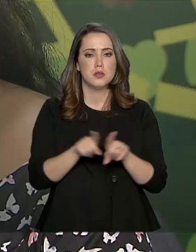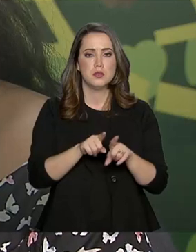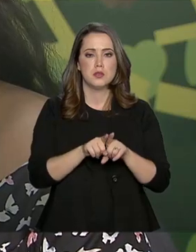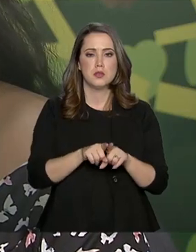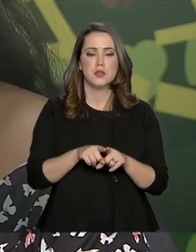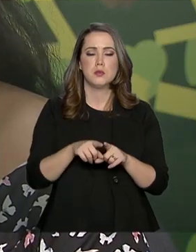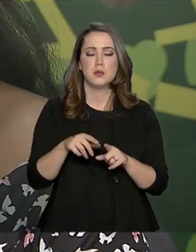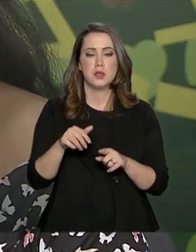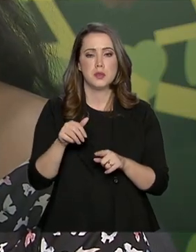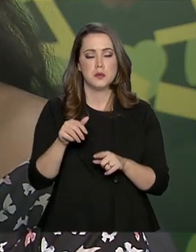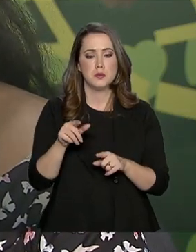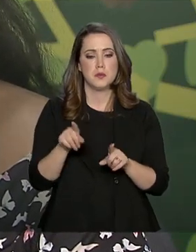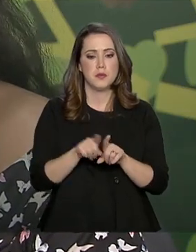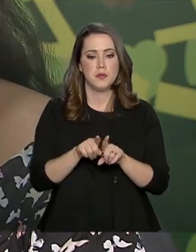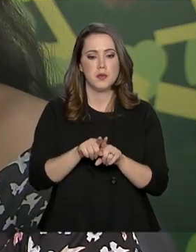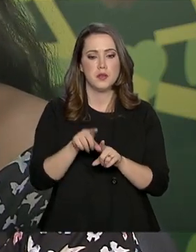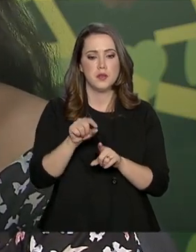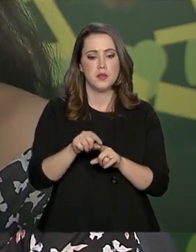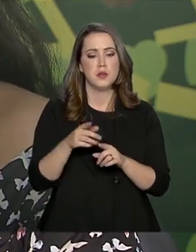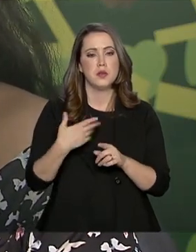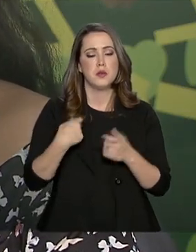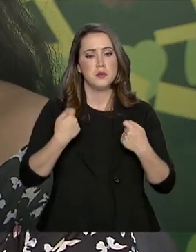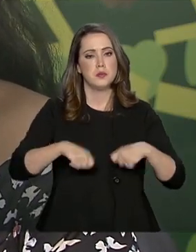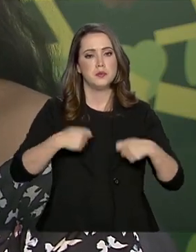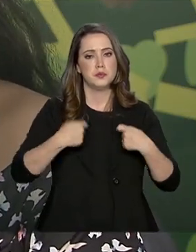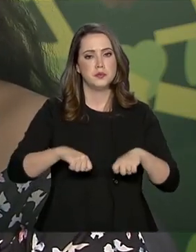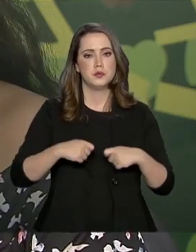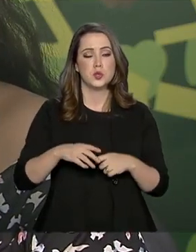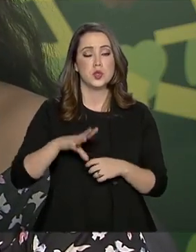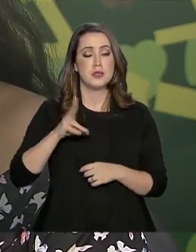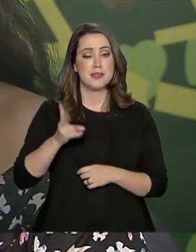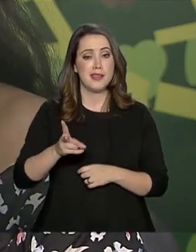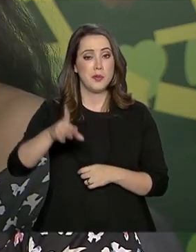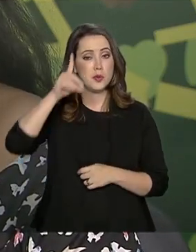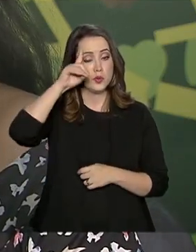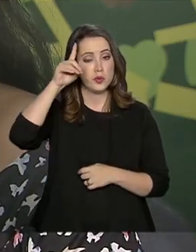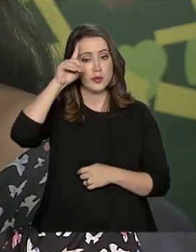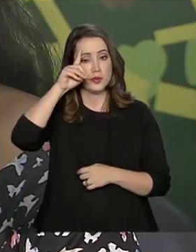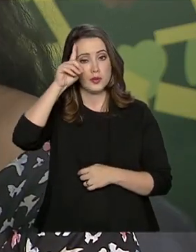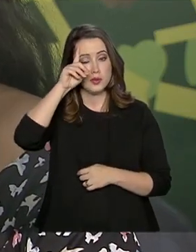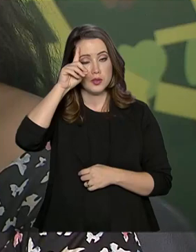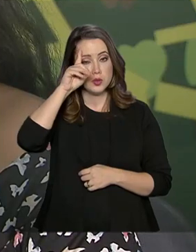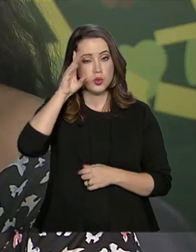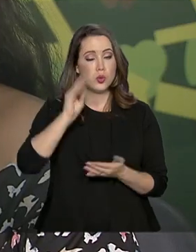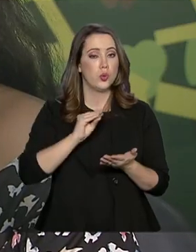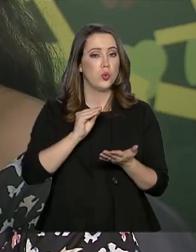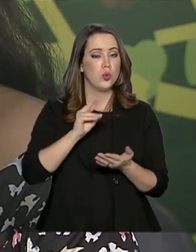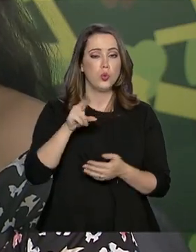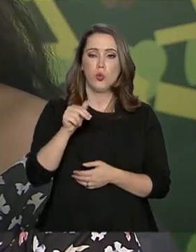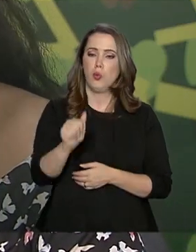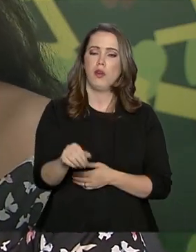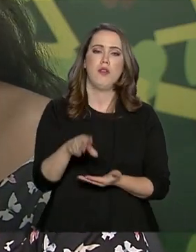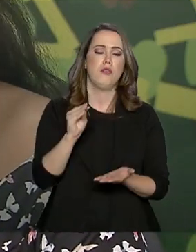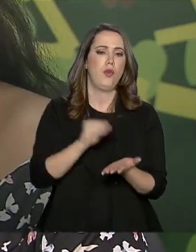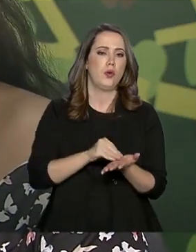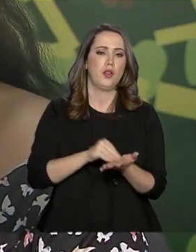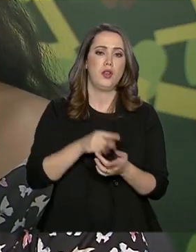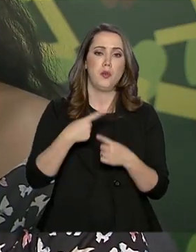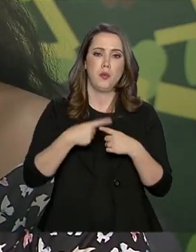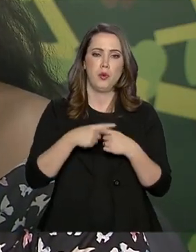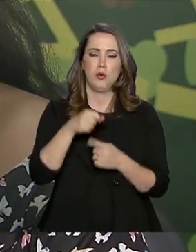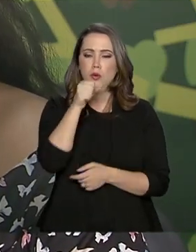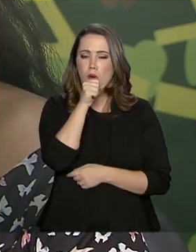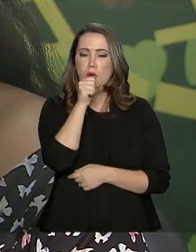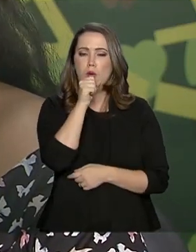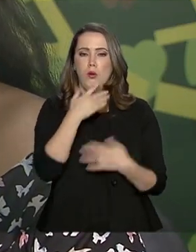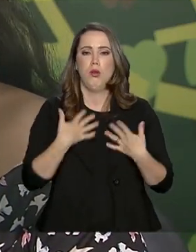precisei tomar, como ele me passou certinho, eu precisava tomar todos os dias sem falhar nenhuma vez, porque o tratamento da tuberculose,